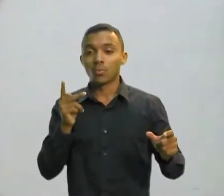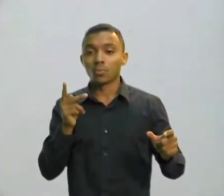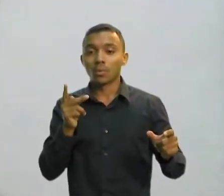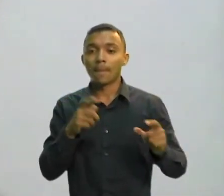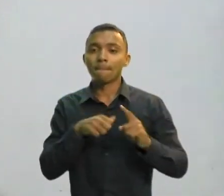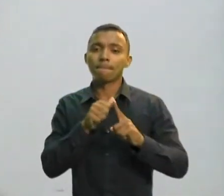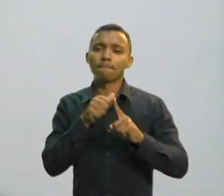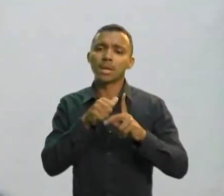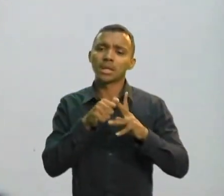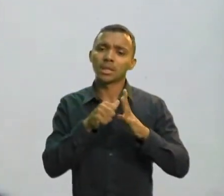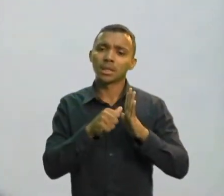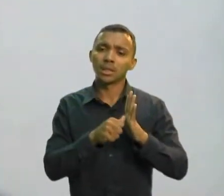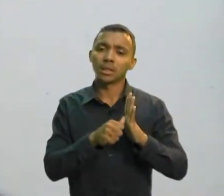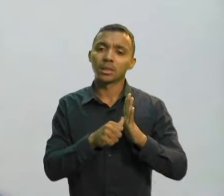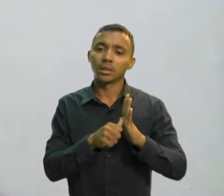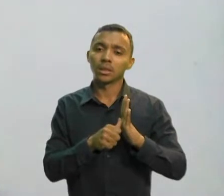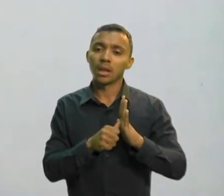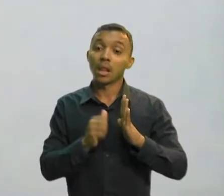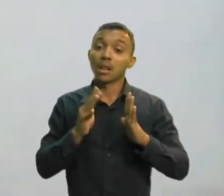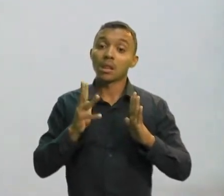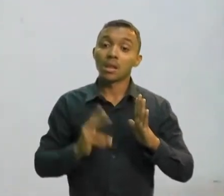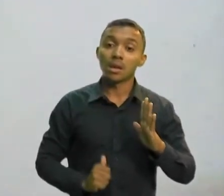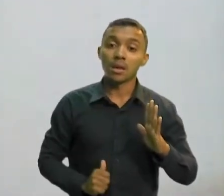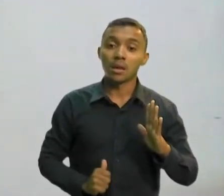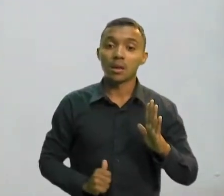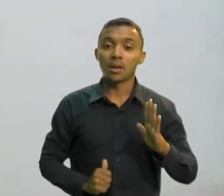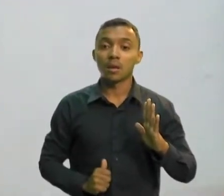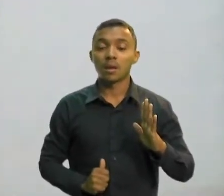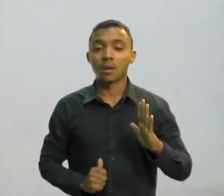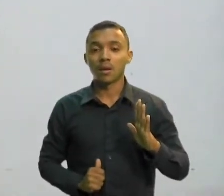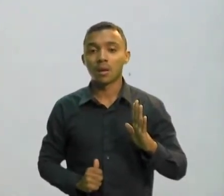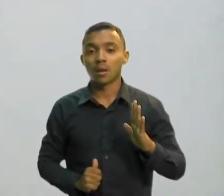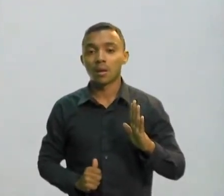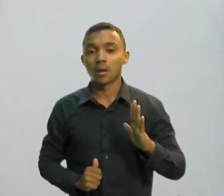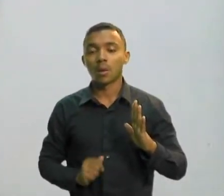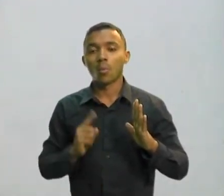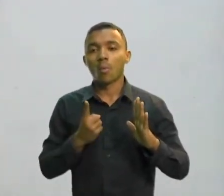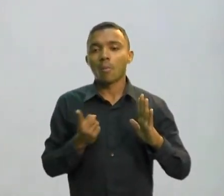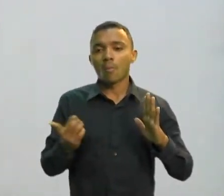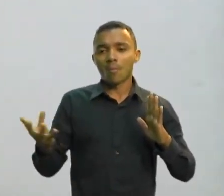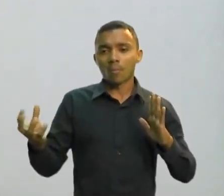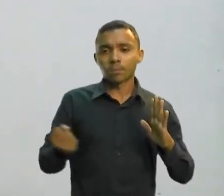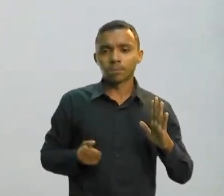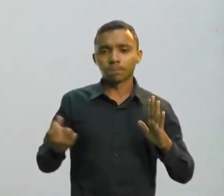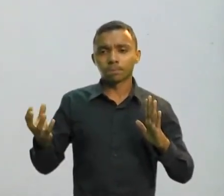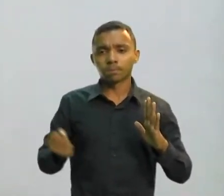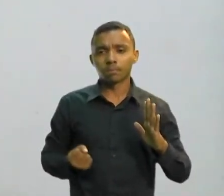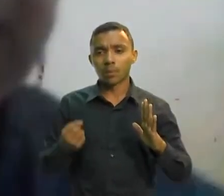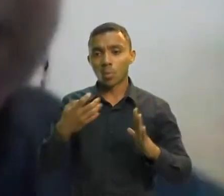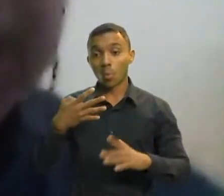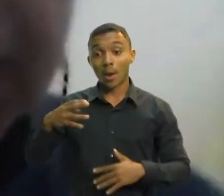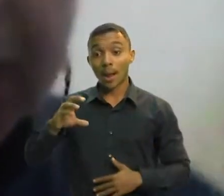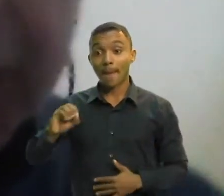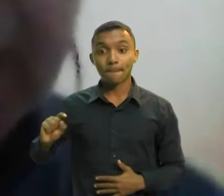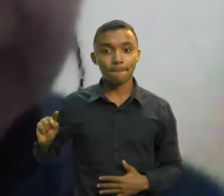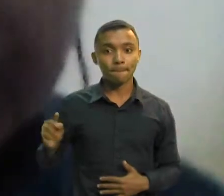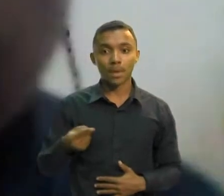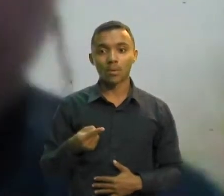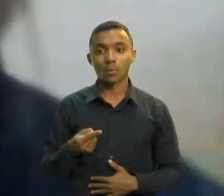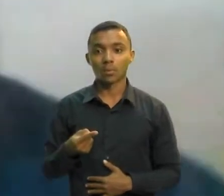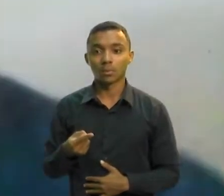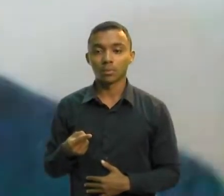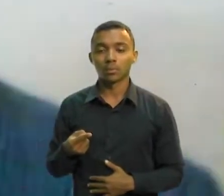rendimentos tributados exclusivamente na fonte em valor superior a R$ 40 mil. Oswaldo